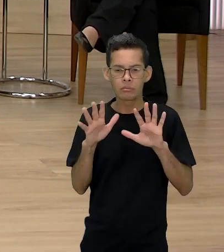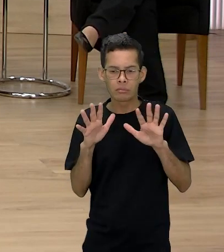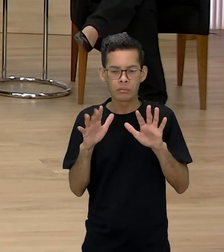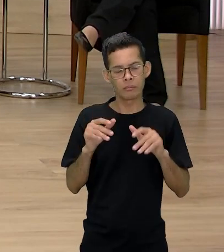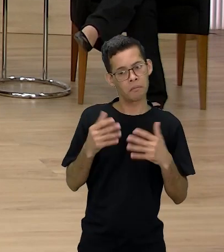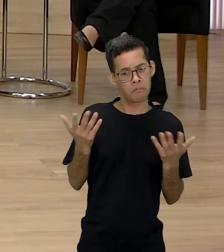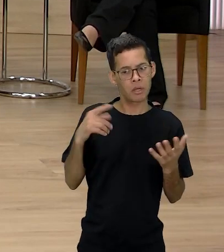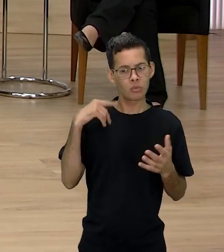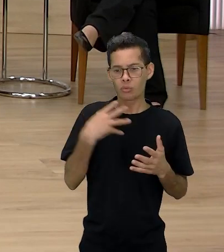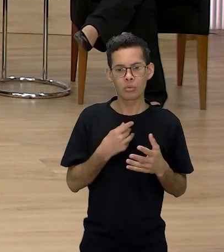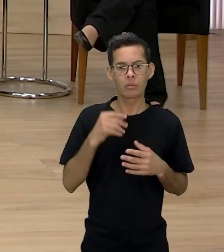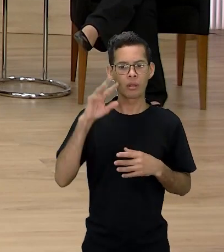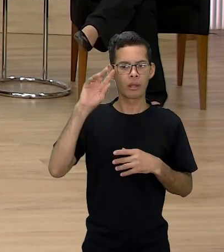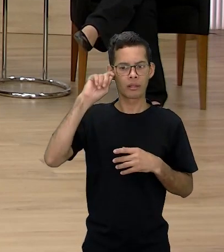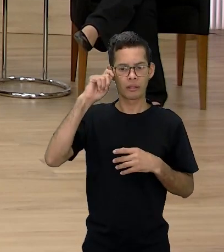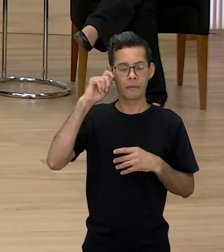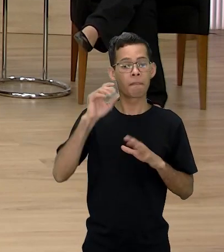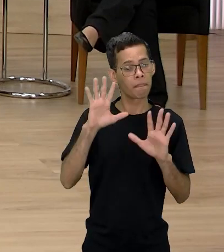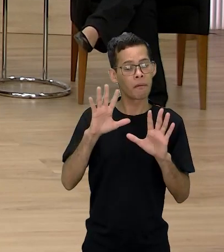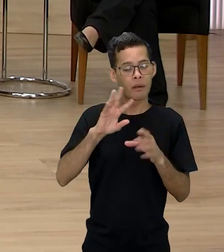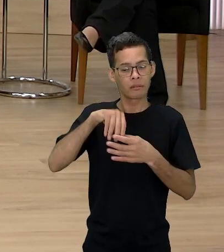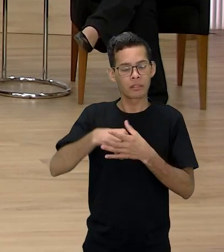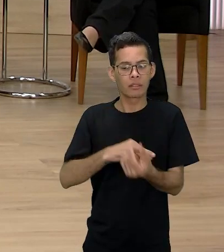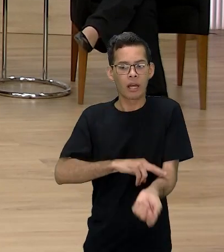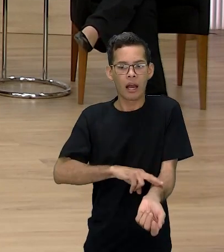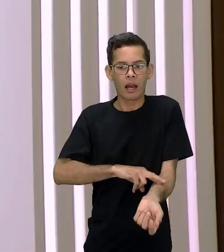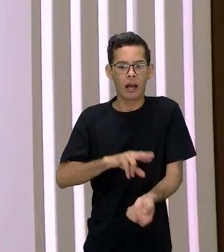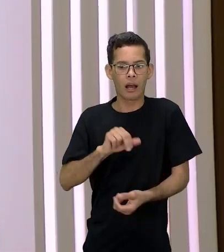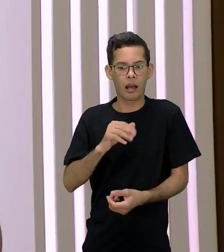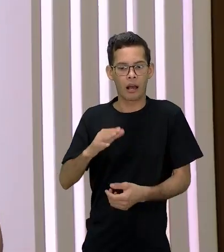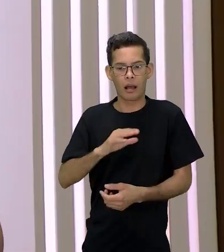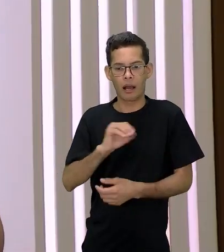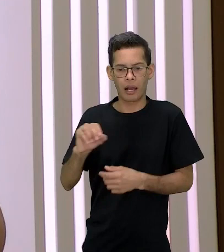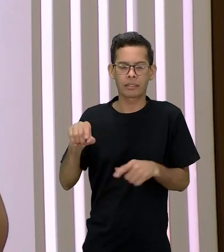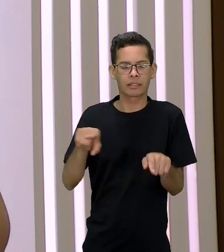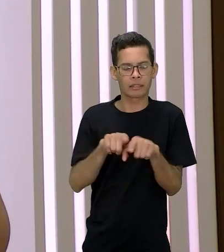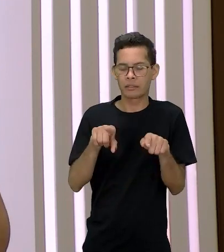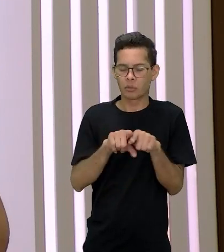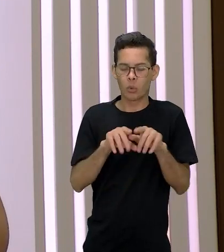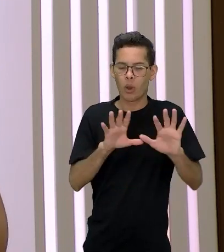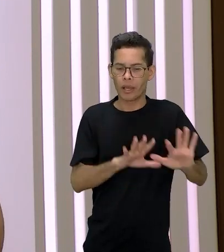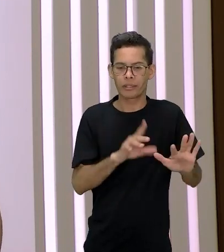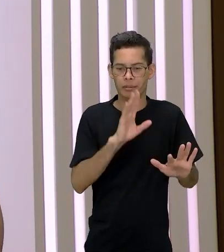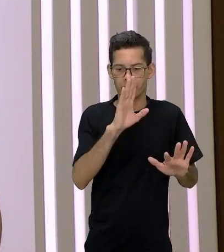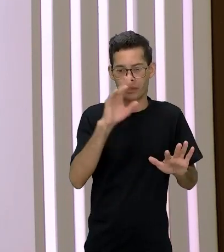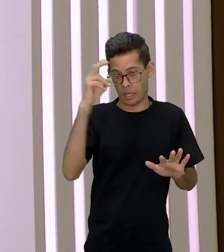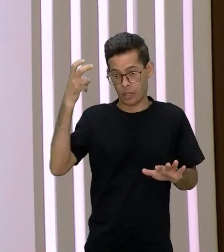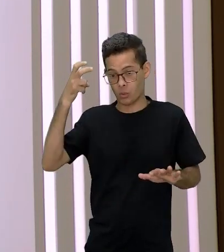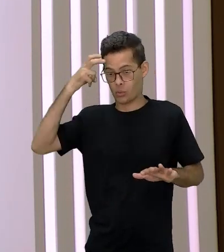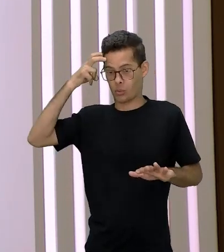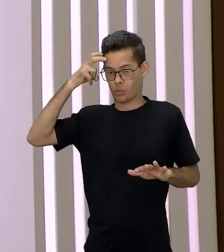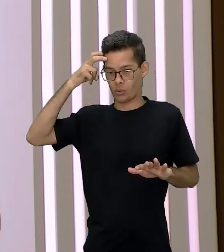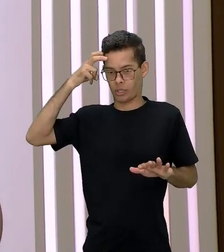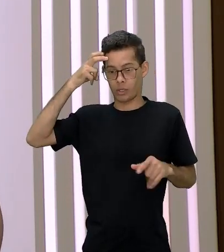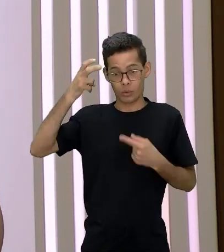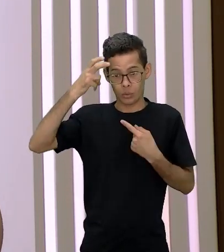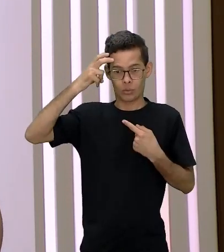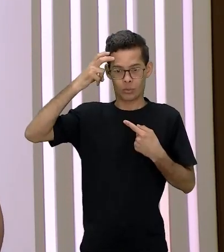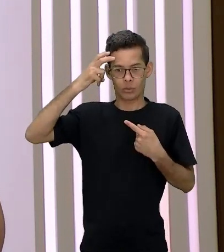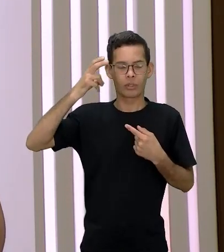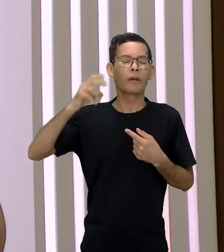é para além da raça, sim, cultura. E quando ela fala isso, a Marise, no seu relato,